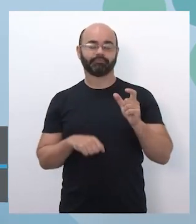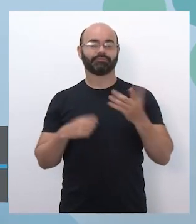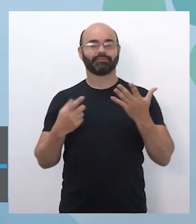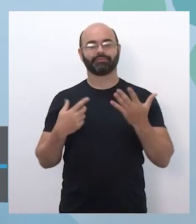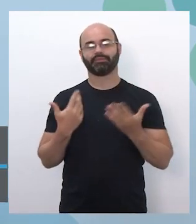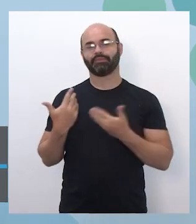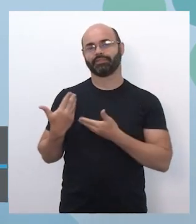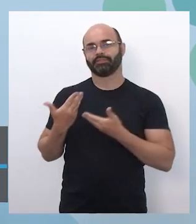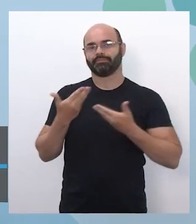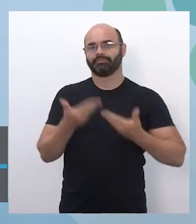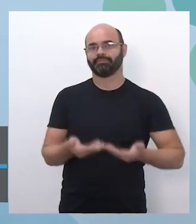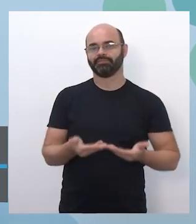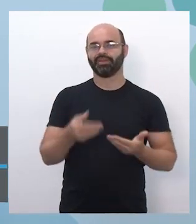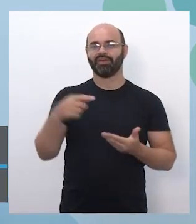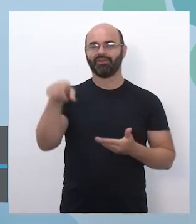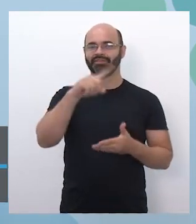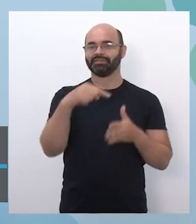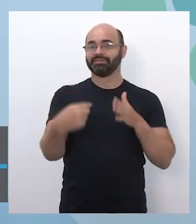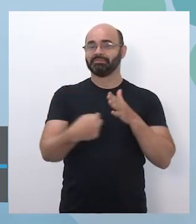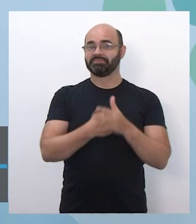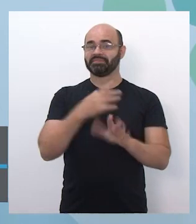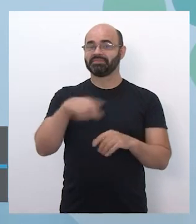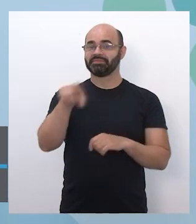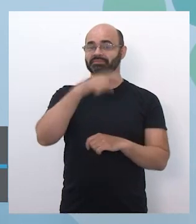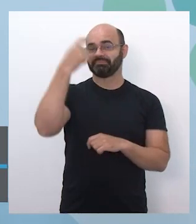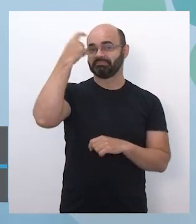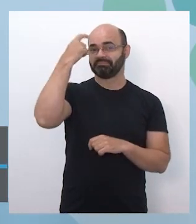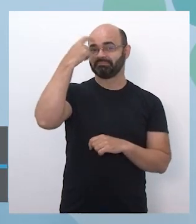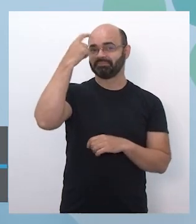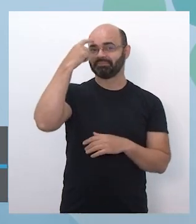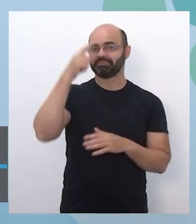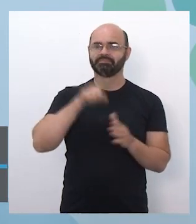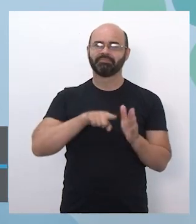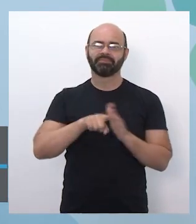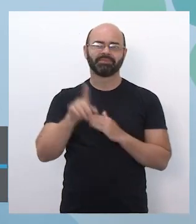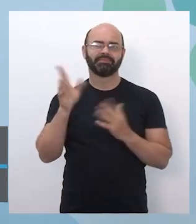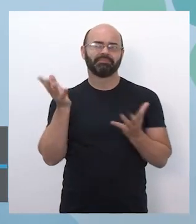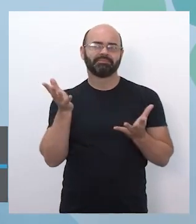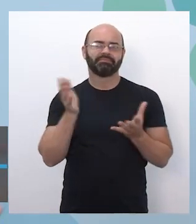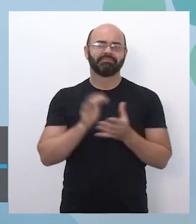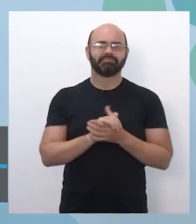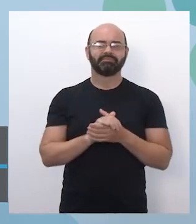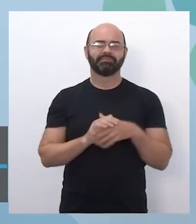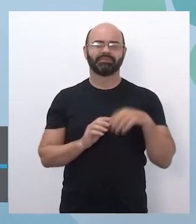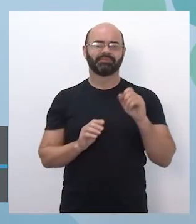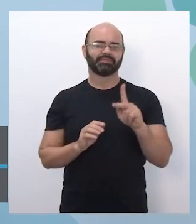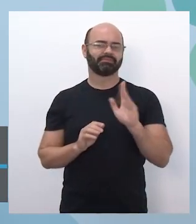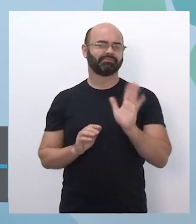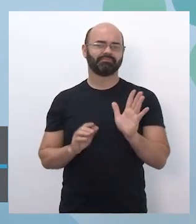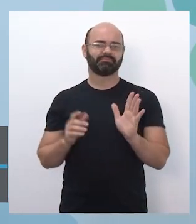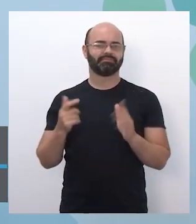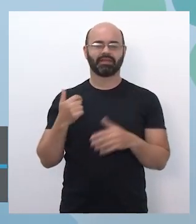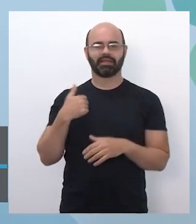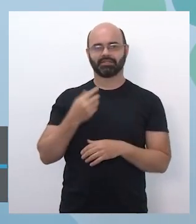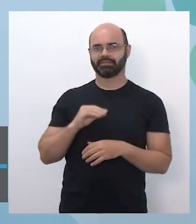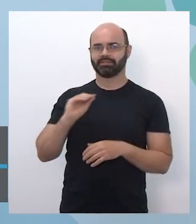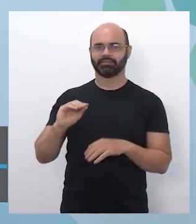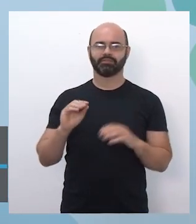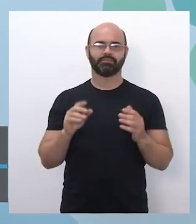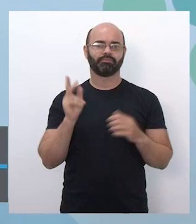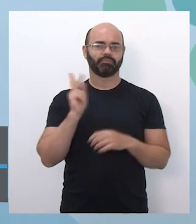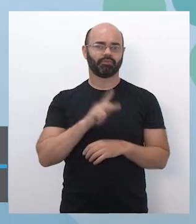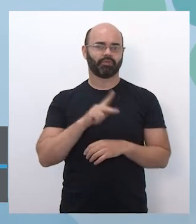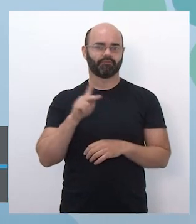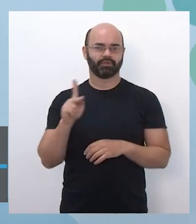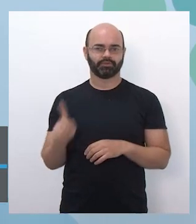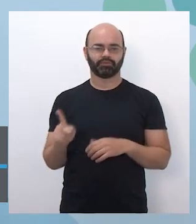pergunta que vocês podem estar se fazendo é sobre, tá, mas eu ainda não fui alocado como professor orientador de